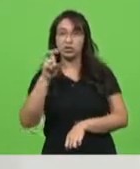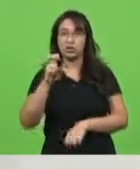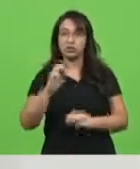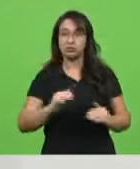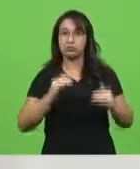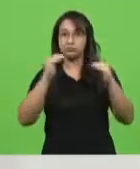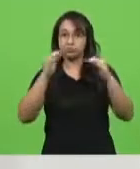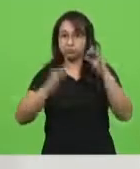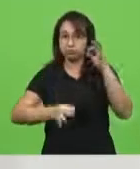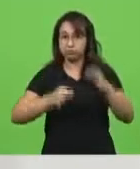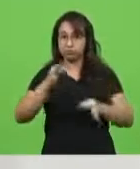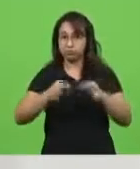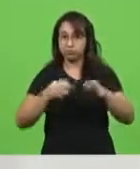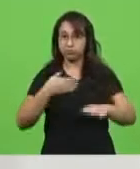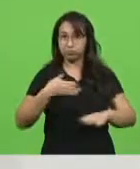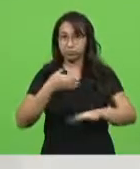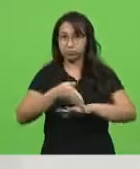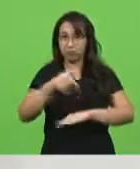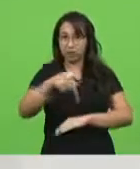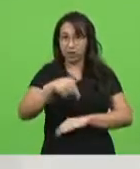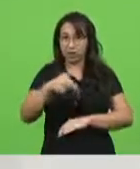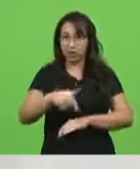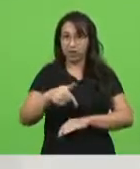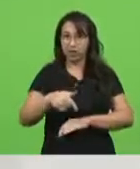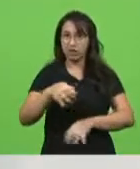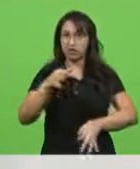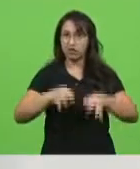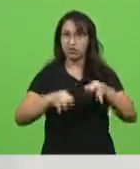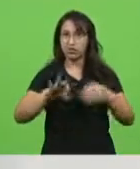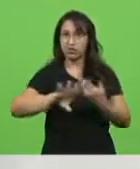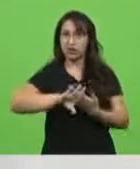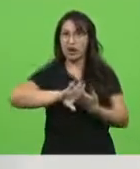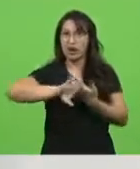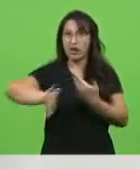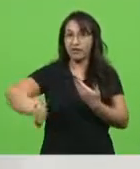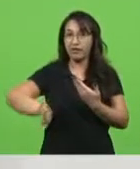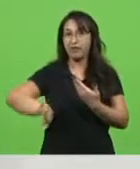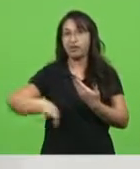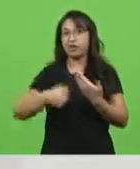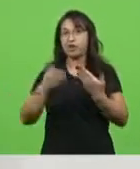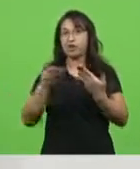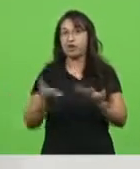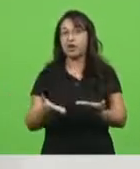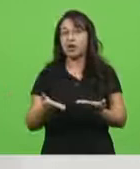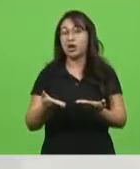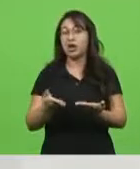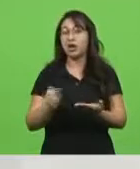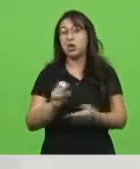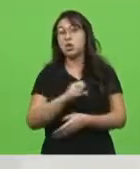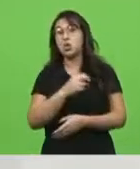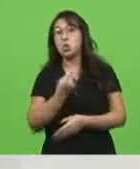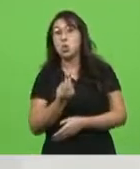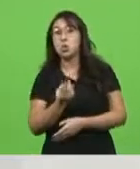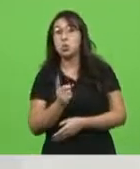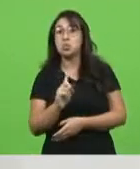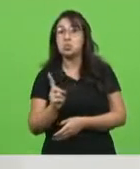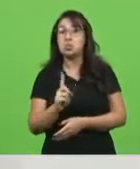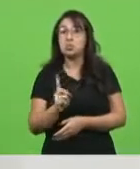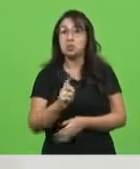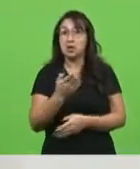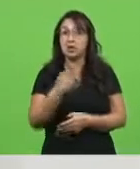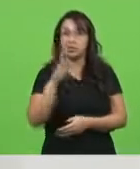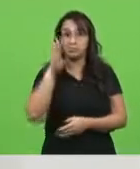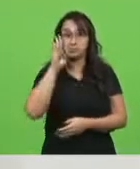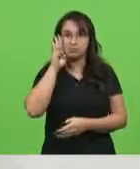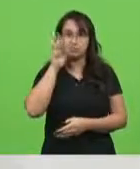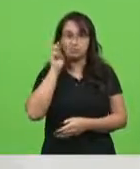julgando o afastamento ou não do governador Carlos Moisés no roubo dos 33 milhões de reais.